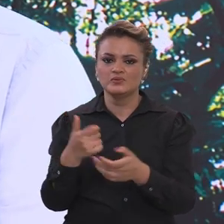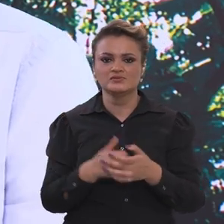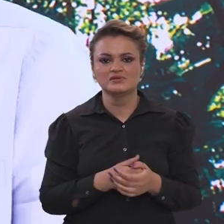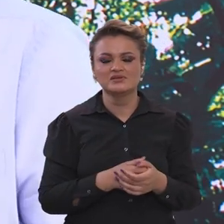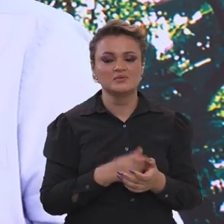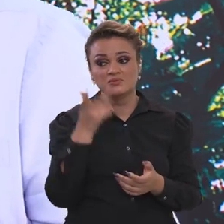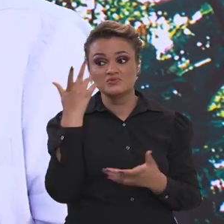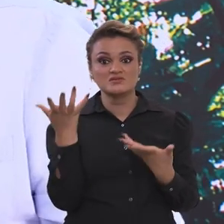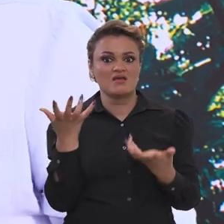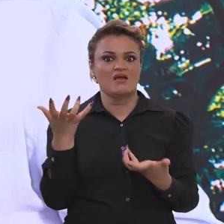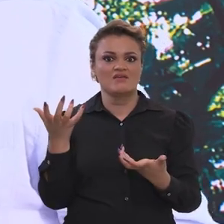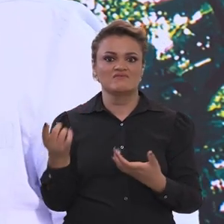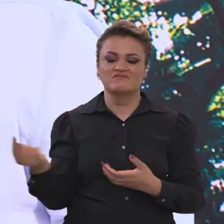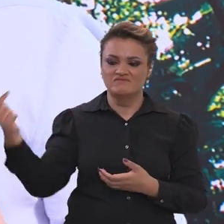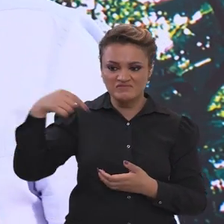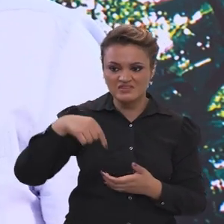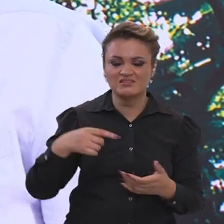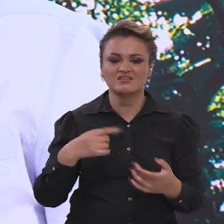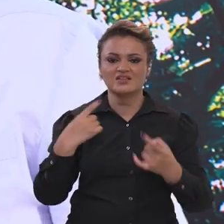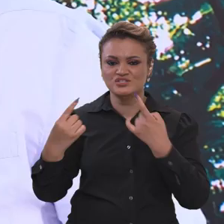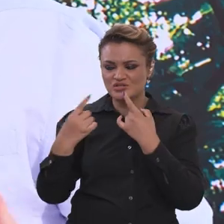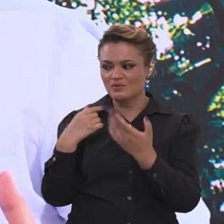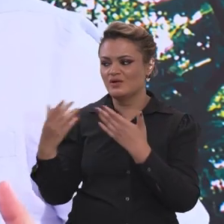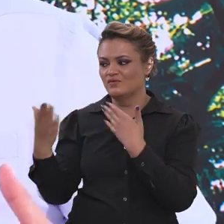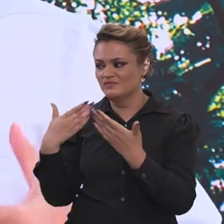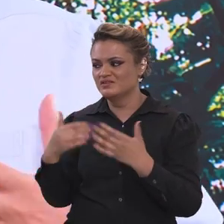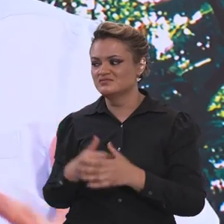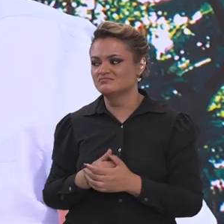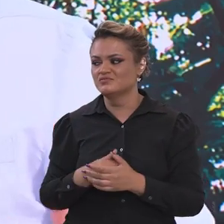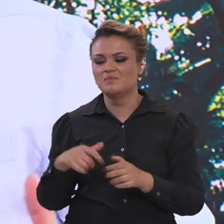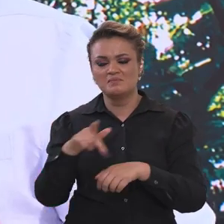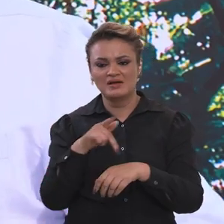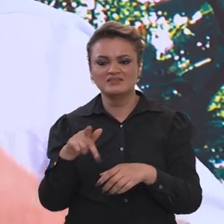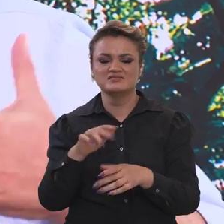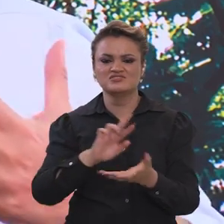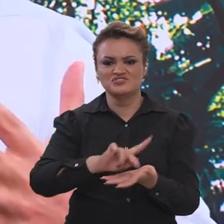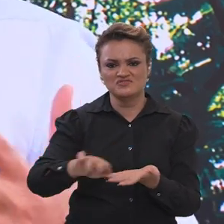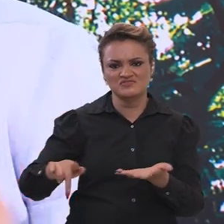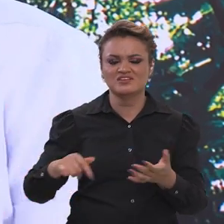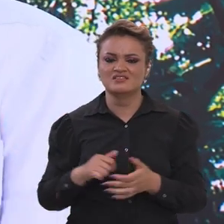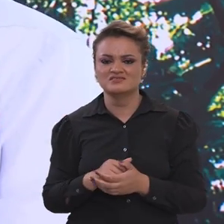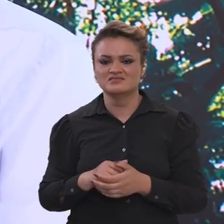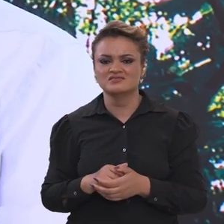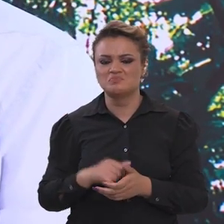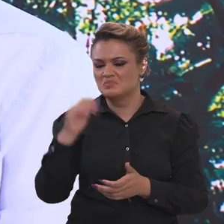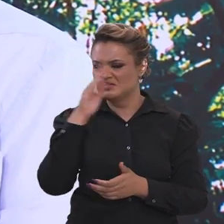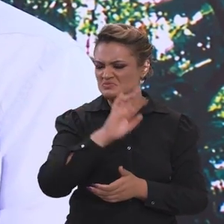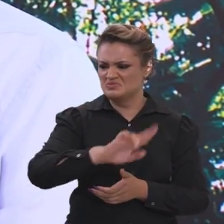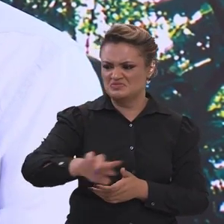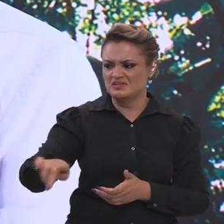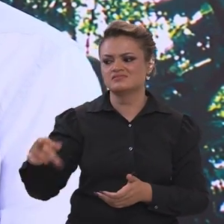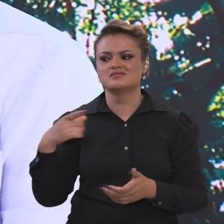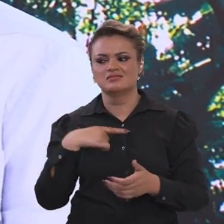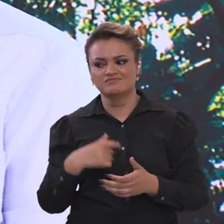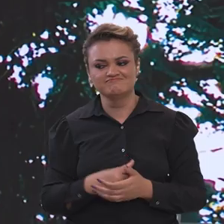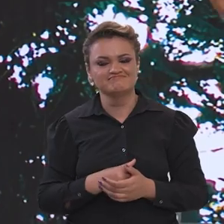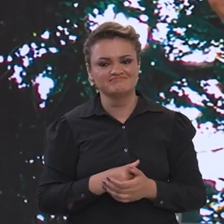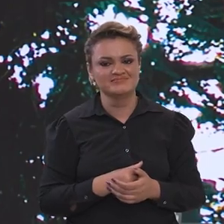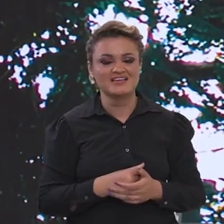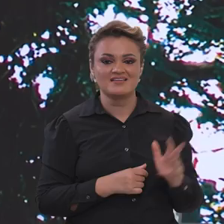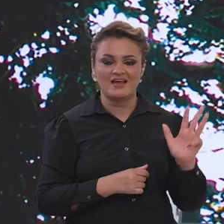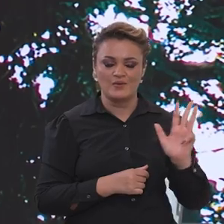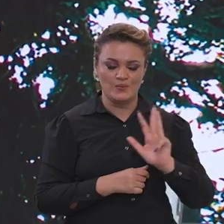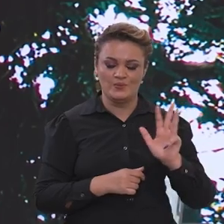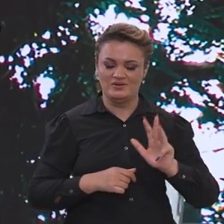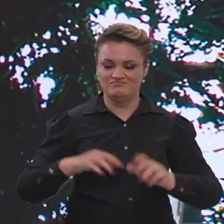Então, assim, acho que as pessoas estavam querendo voltar ao Brasil e dialogar, dialogar com esse país mega diverso que é o Brasil